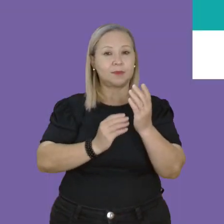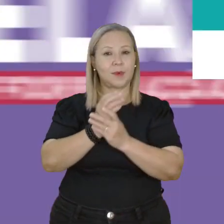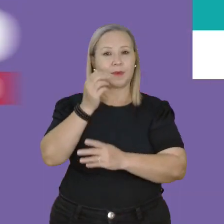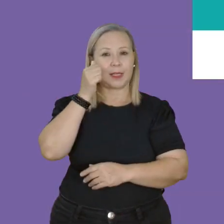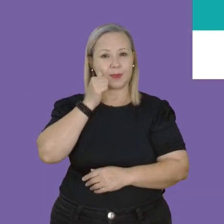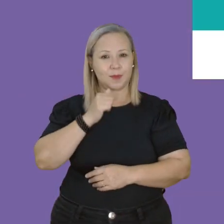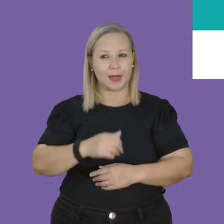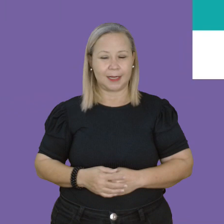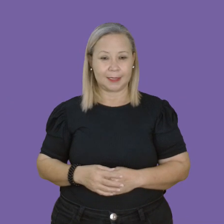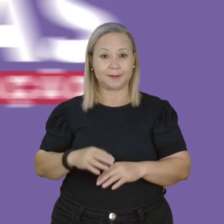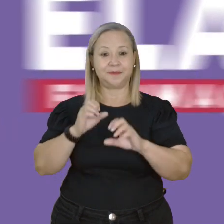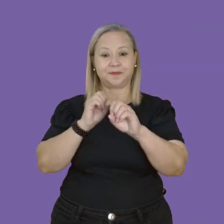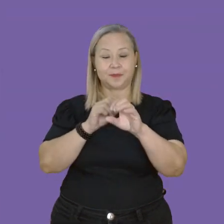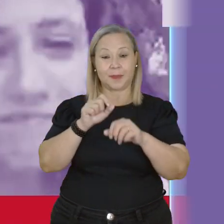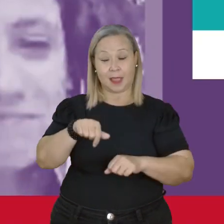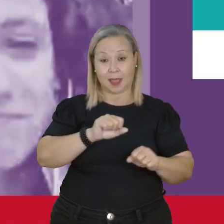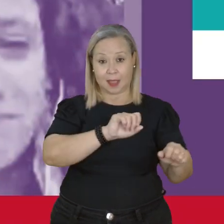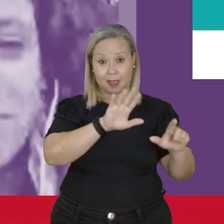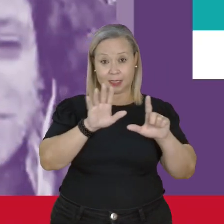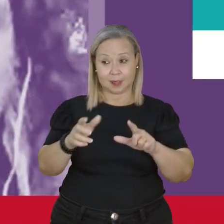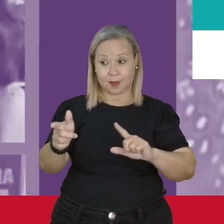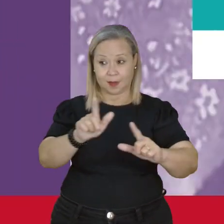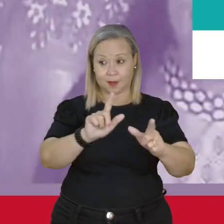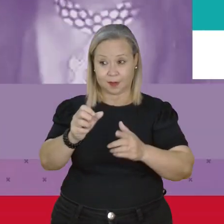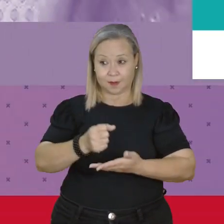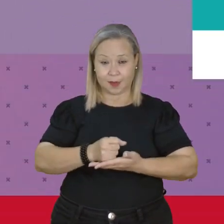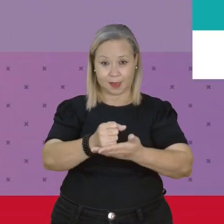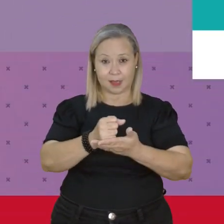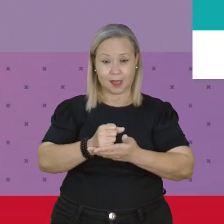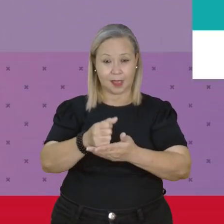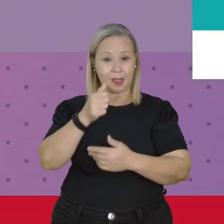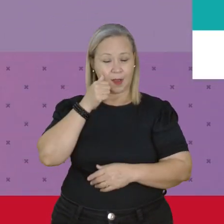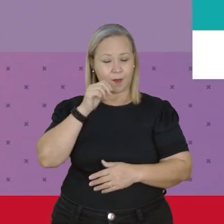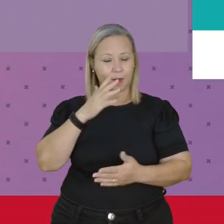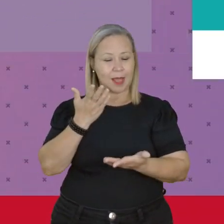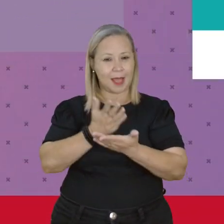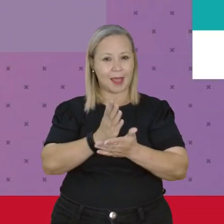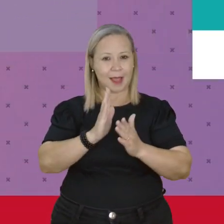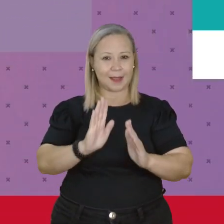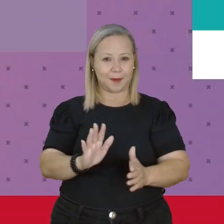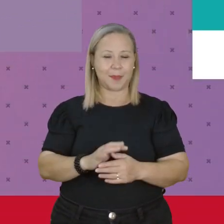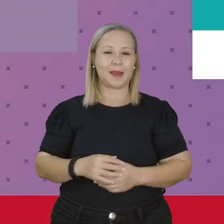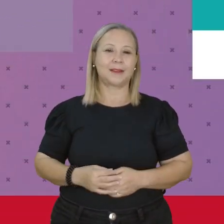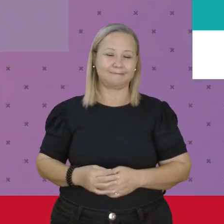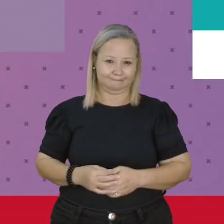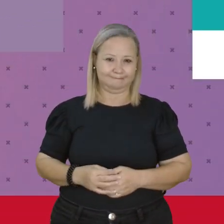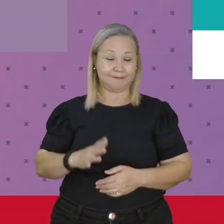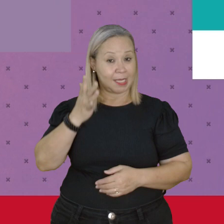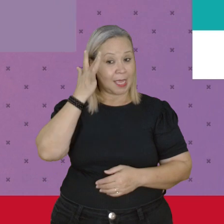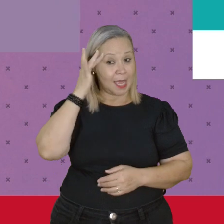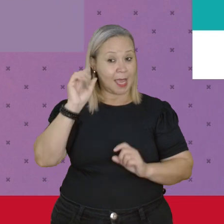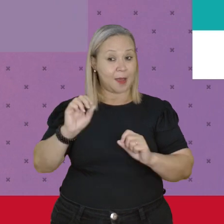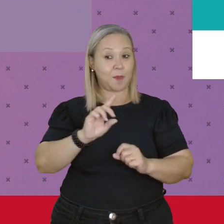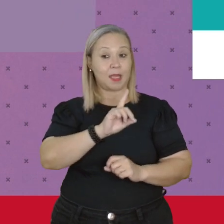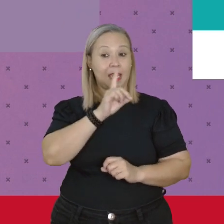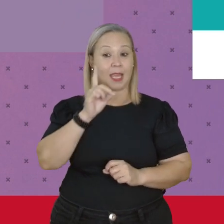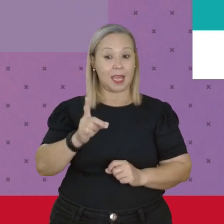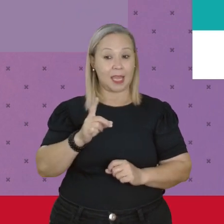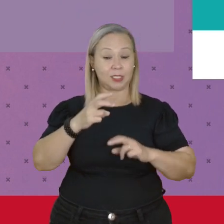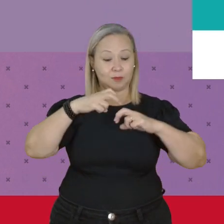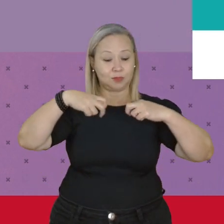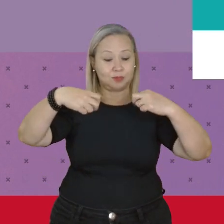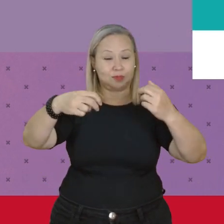As aulas Dessa semana Do TV Elas por Elas Formação Chegaram ao fim E amanhã É dia de roda De